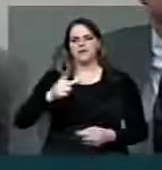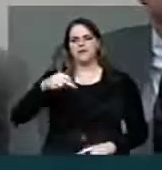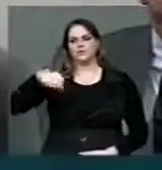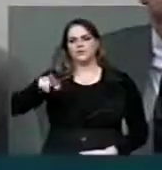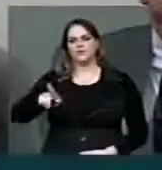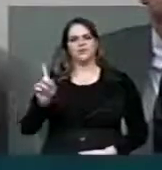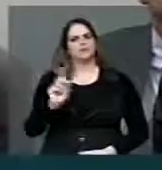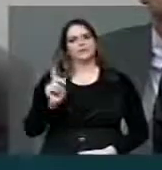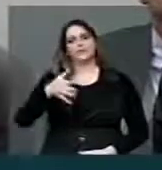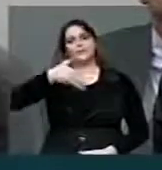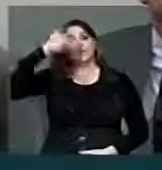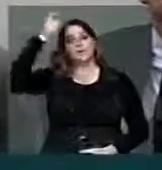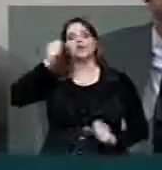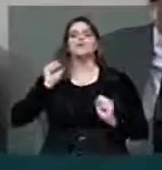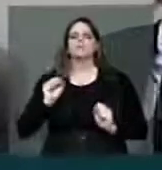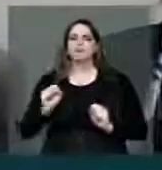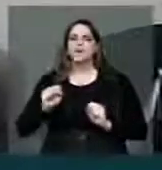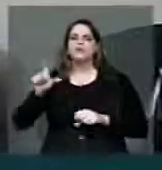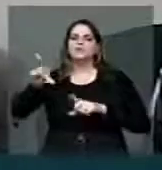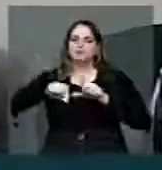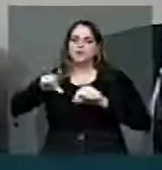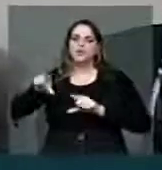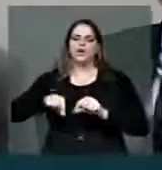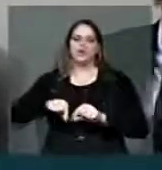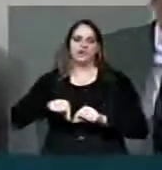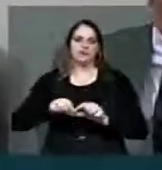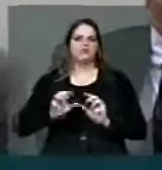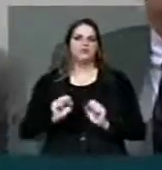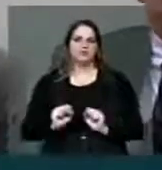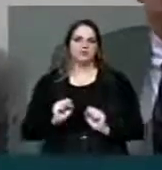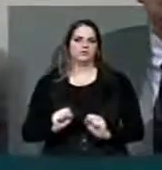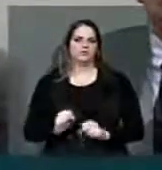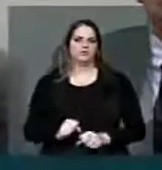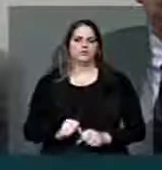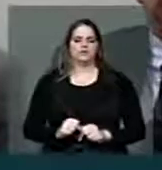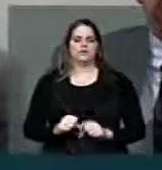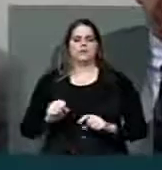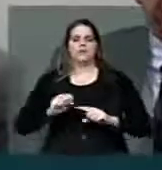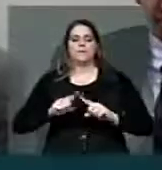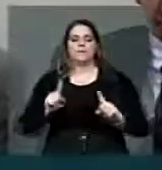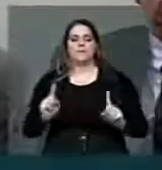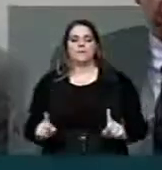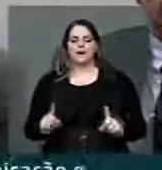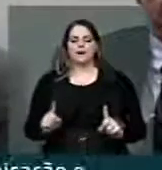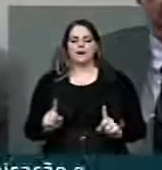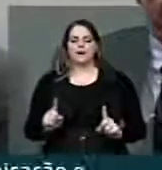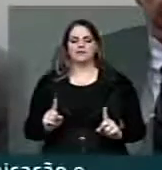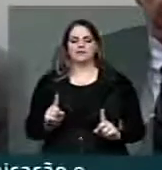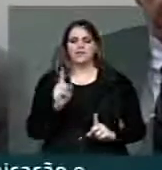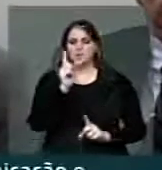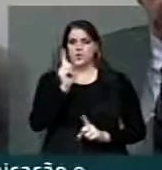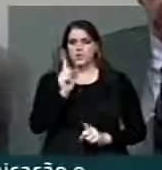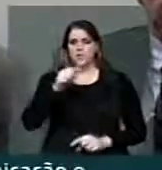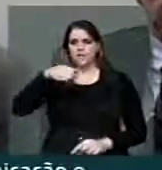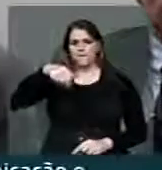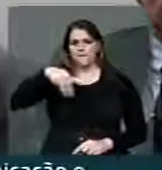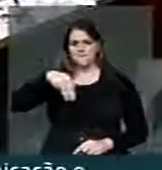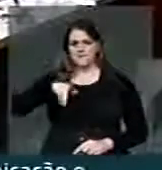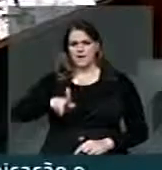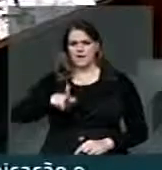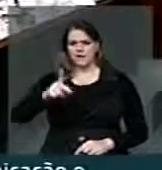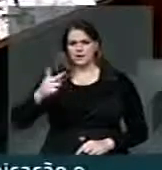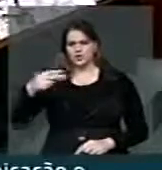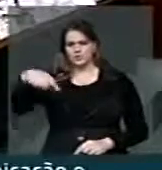a possibilidade do internauta escolher se vai querer um mega, dois mega ou dez mega. Agora, dentro desse um mega, dois mega ou dez mega,